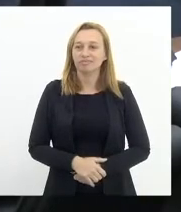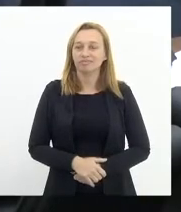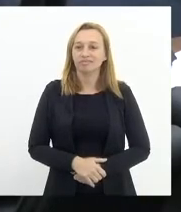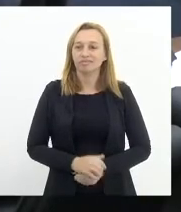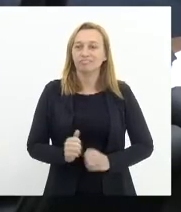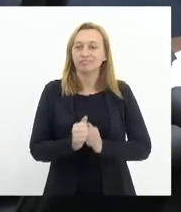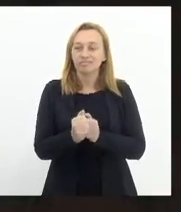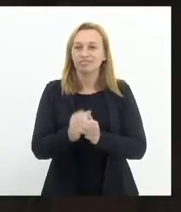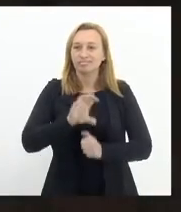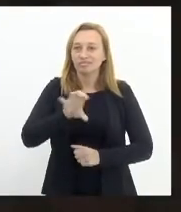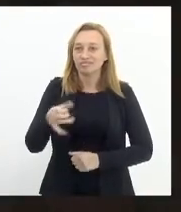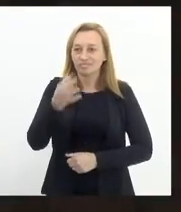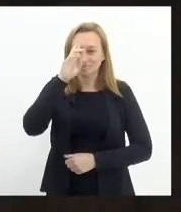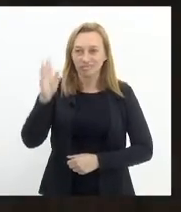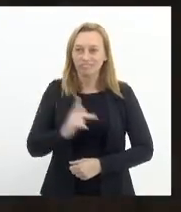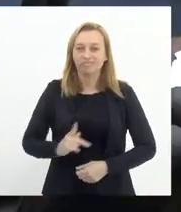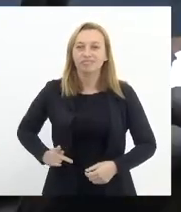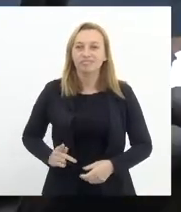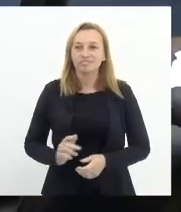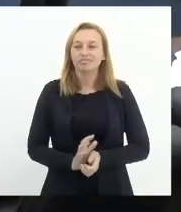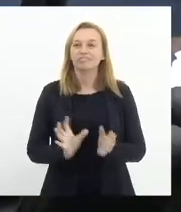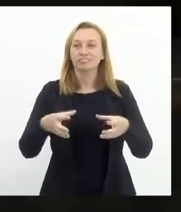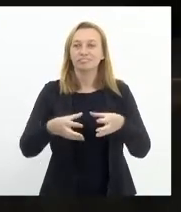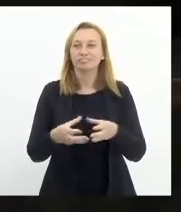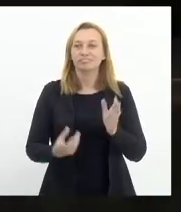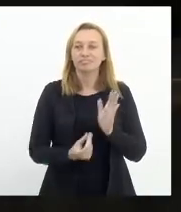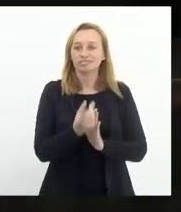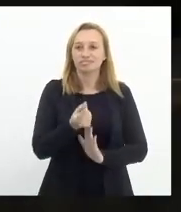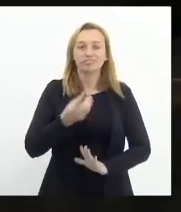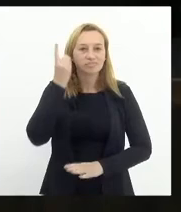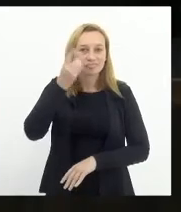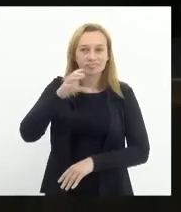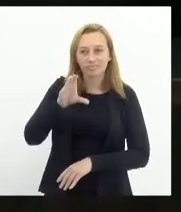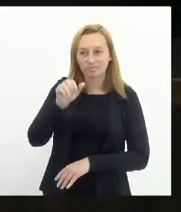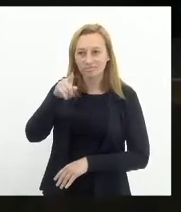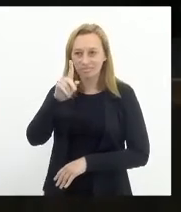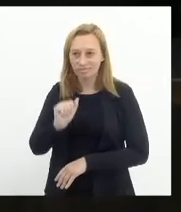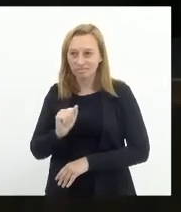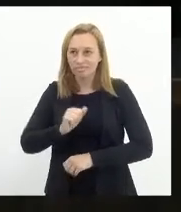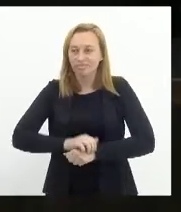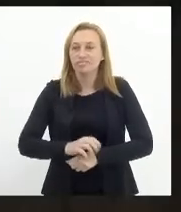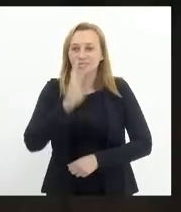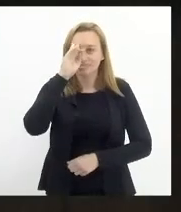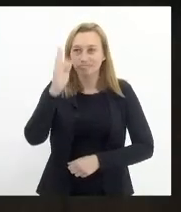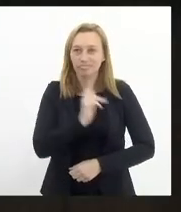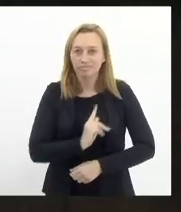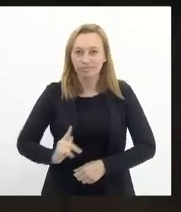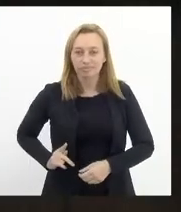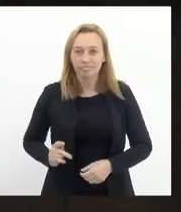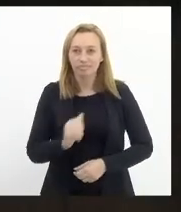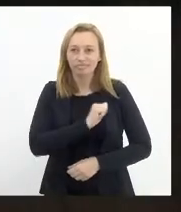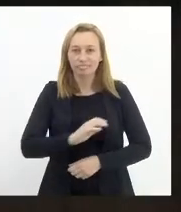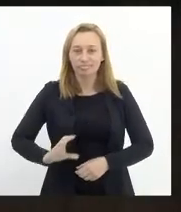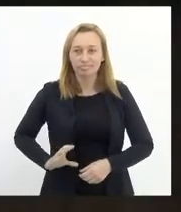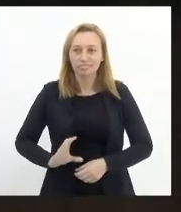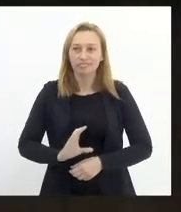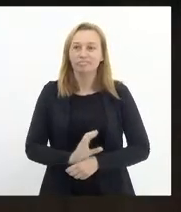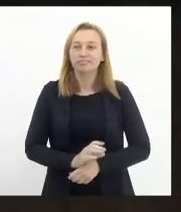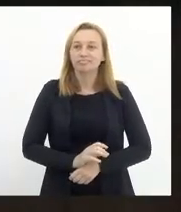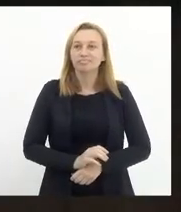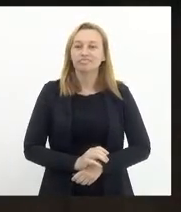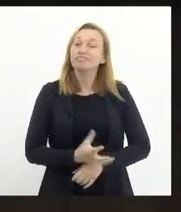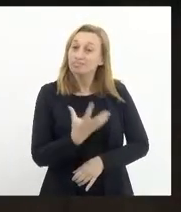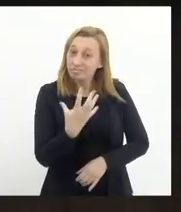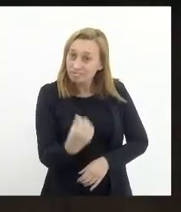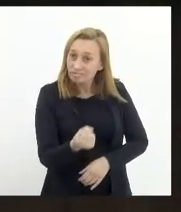Acompanhe o parecer da CCJ, senhor presidente. Pela Comissão de Orçamento, deputado Márcio Canella. Sr. Presidente André Siciliano, parecia